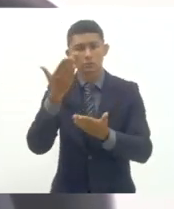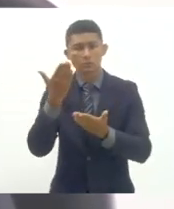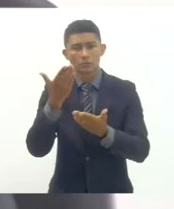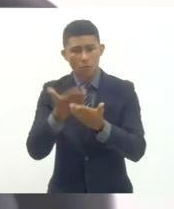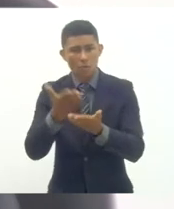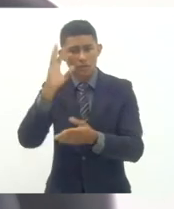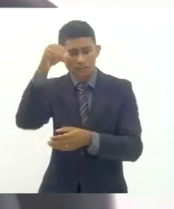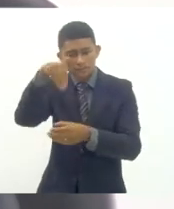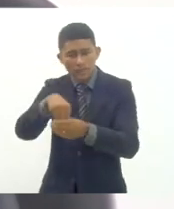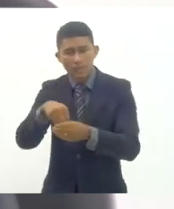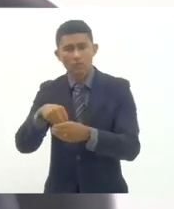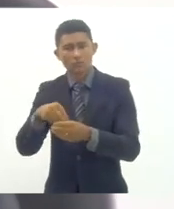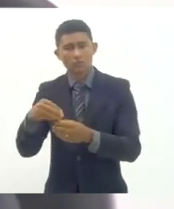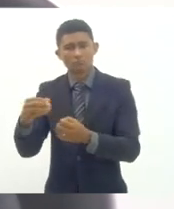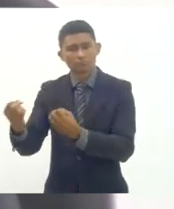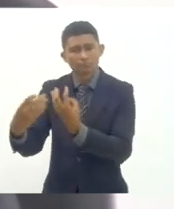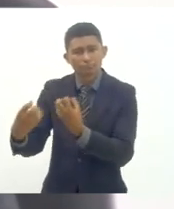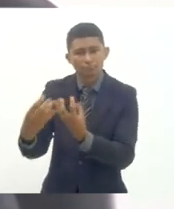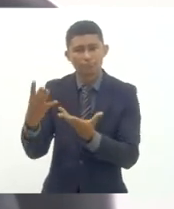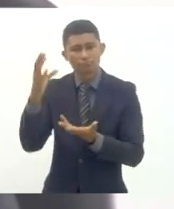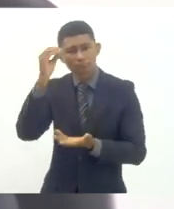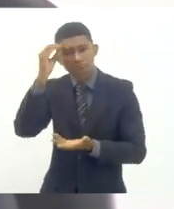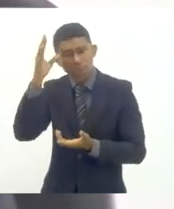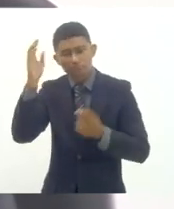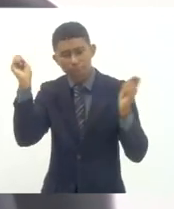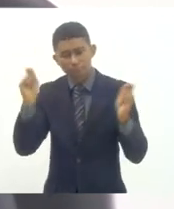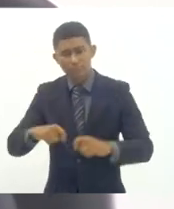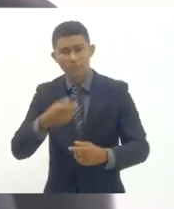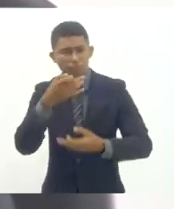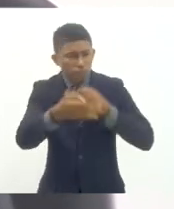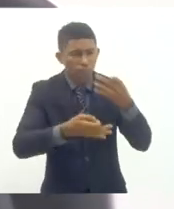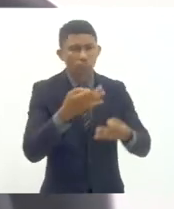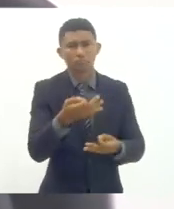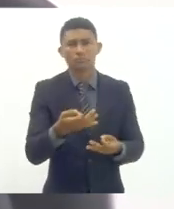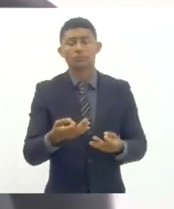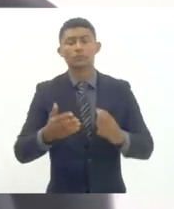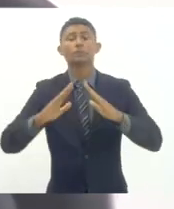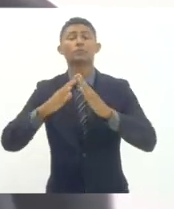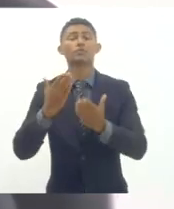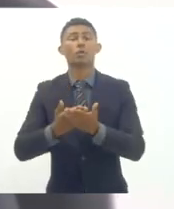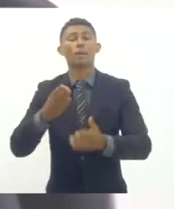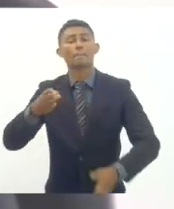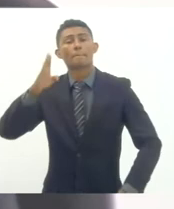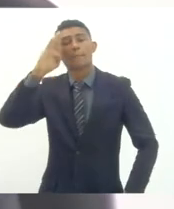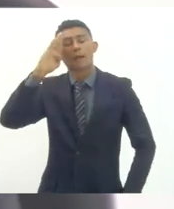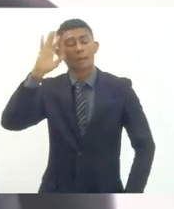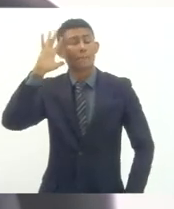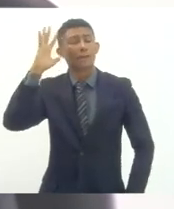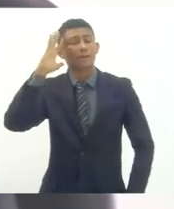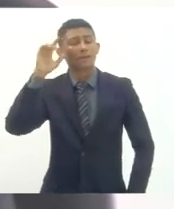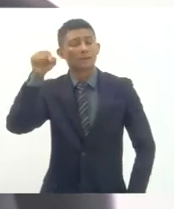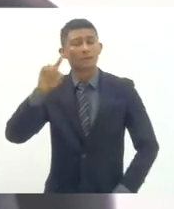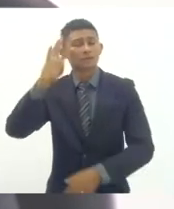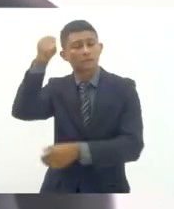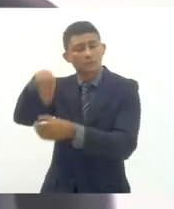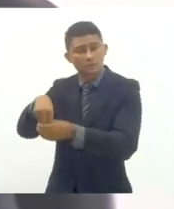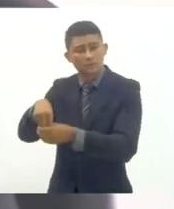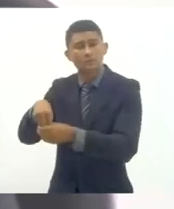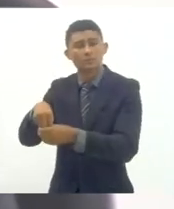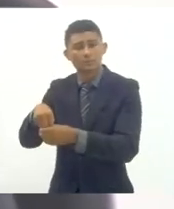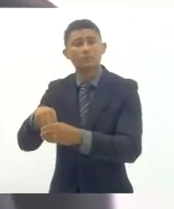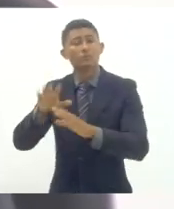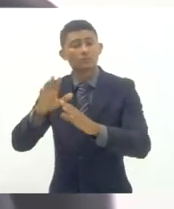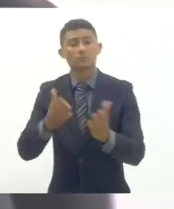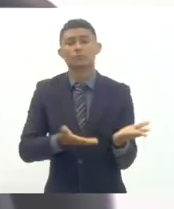da garantia do ensino aprendizagem para cada escola militar eu acho que a gente tem que refletir qual é essa contribuição que a nossa juventude